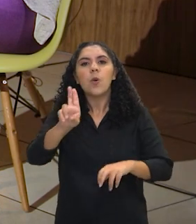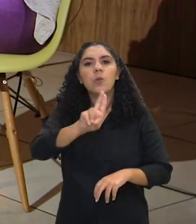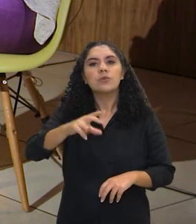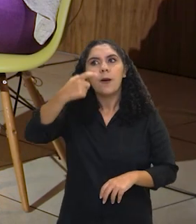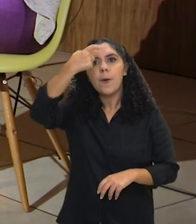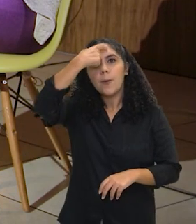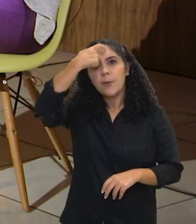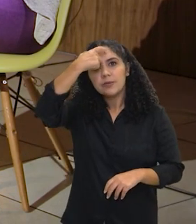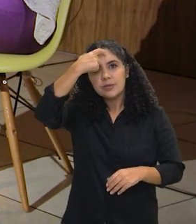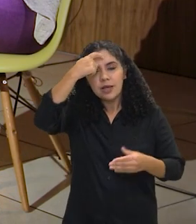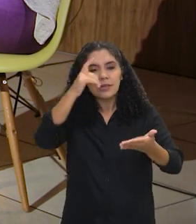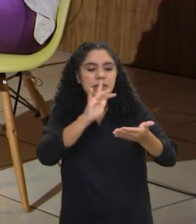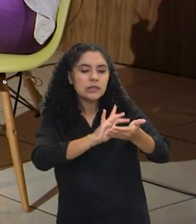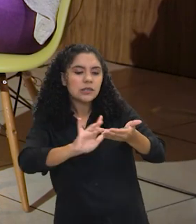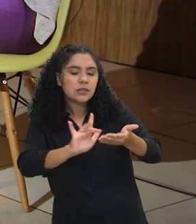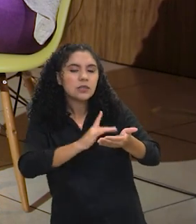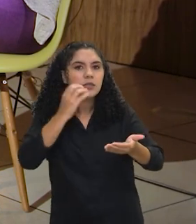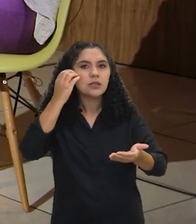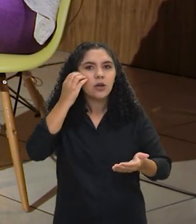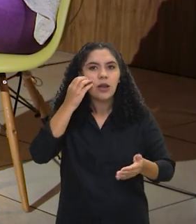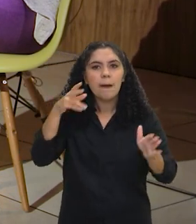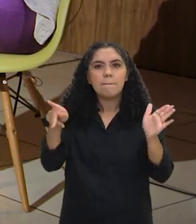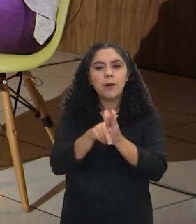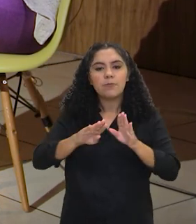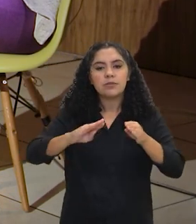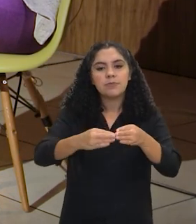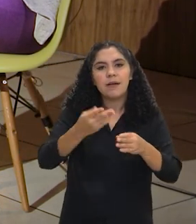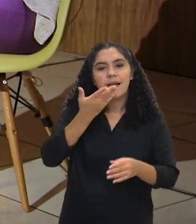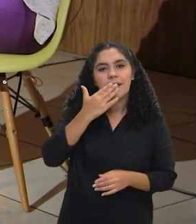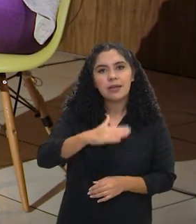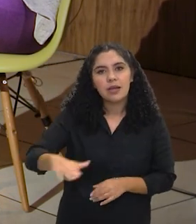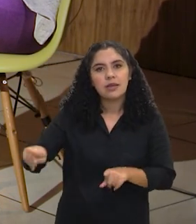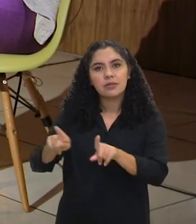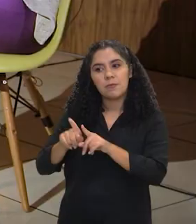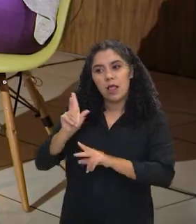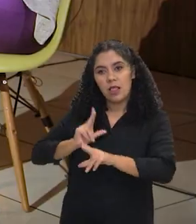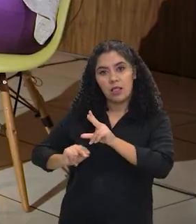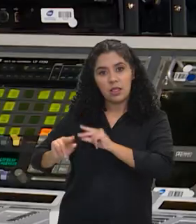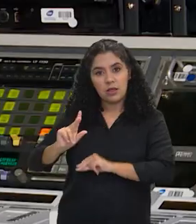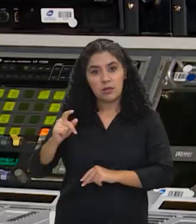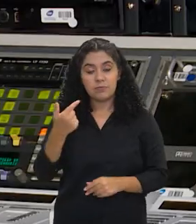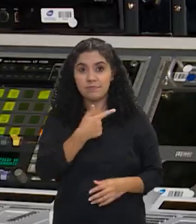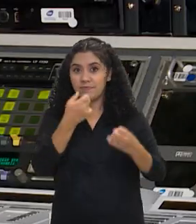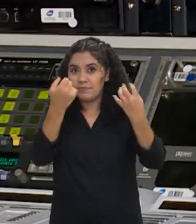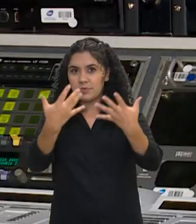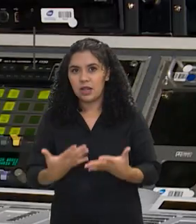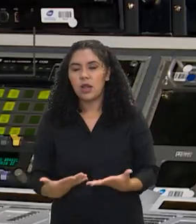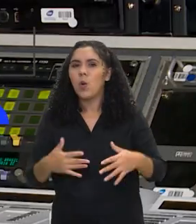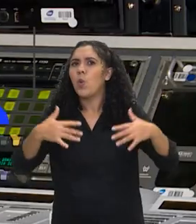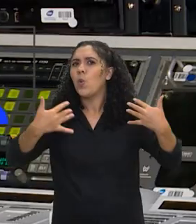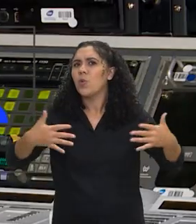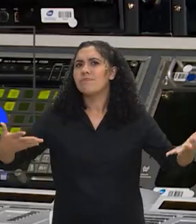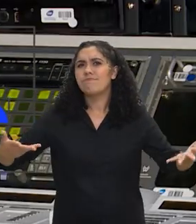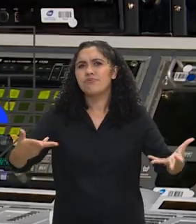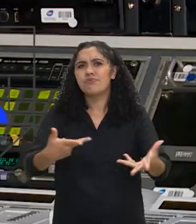telas por crianças e adolescentes. Em que pé que está essa consulta pública? Pois é, a consulta foi encerrada com uma participação incrível. A gente teve mais de